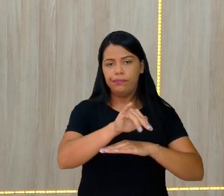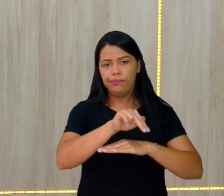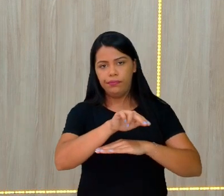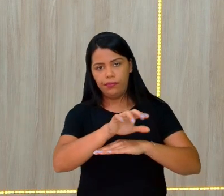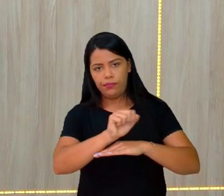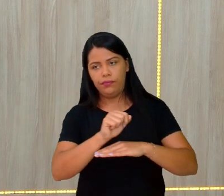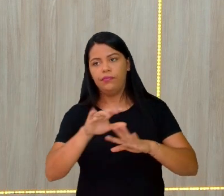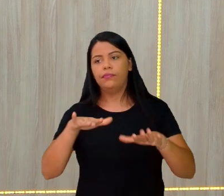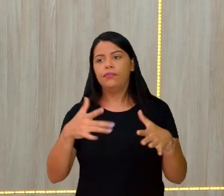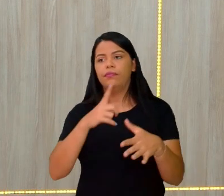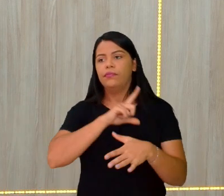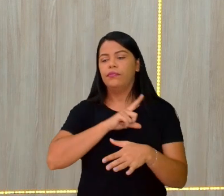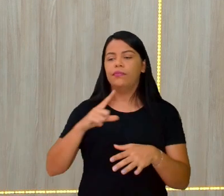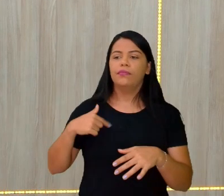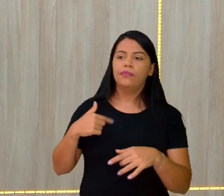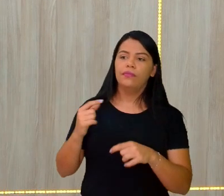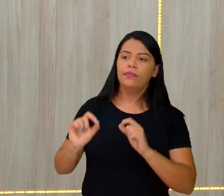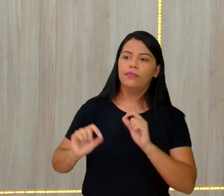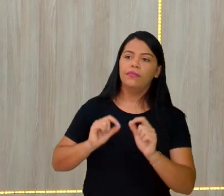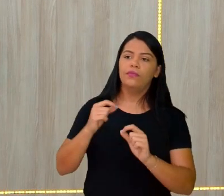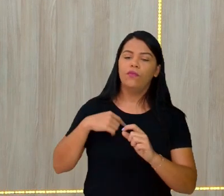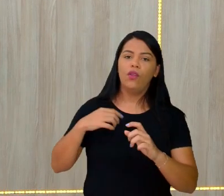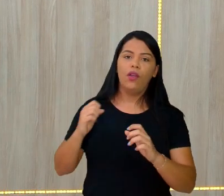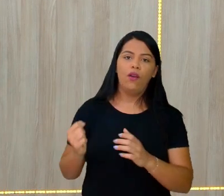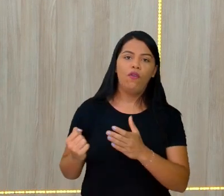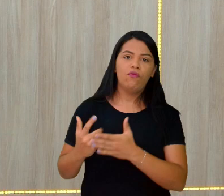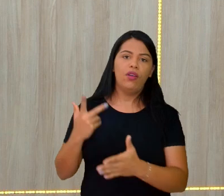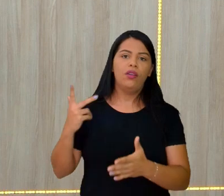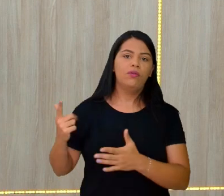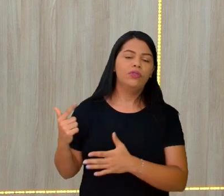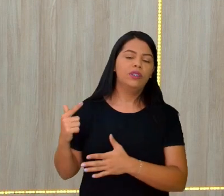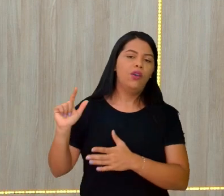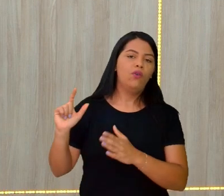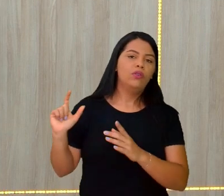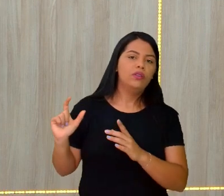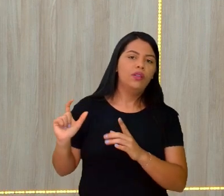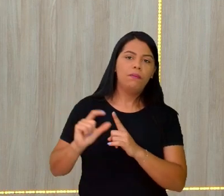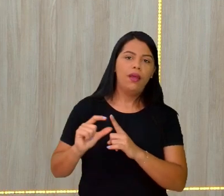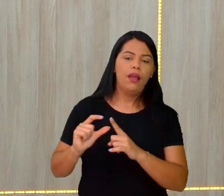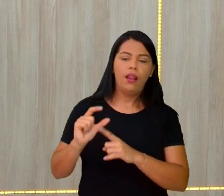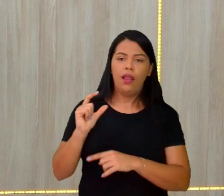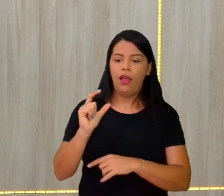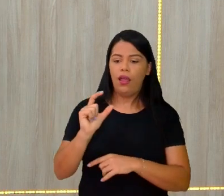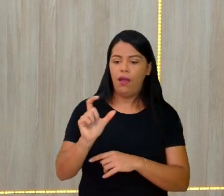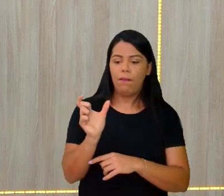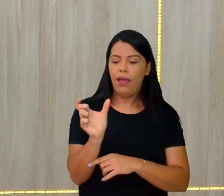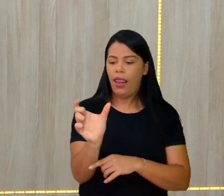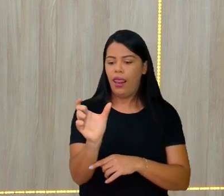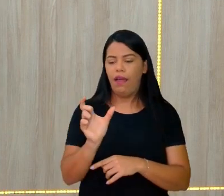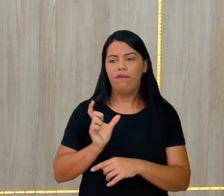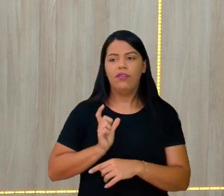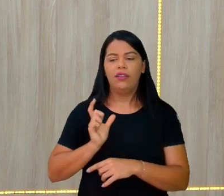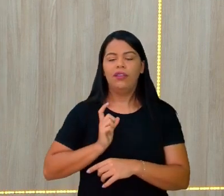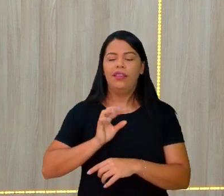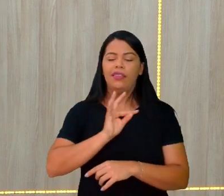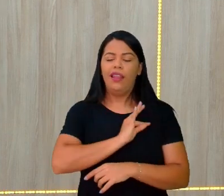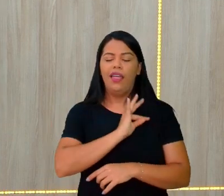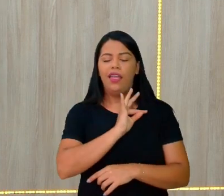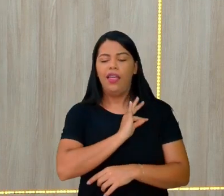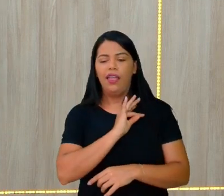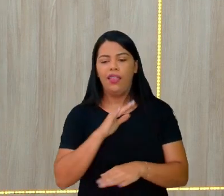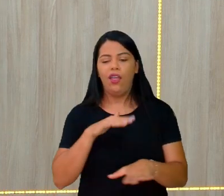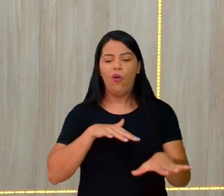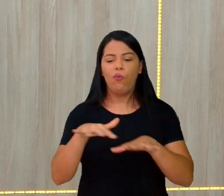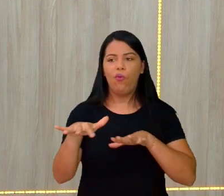continental, este fenômeno aqui já surge outra palavra que é técnica, que é chato, né, que é o